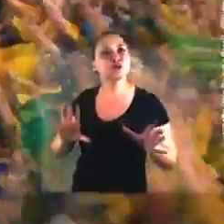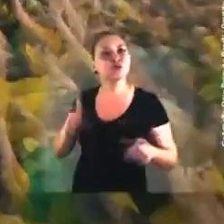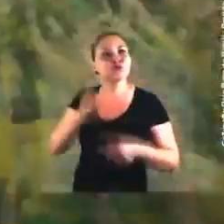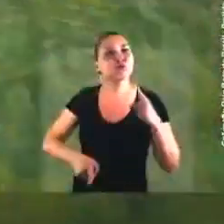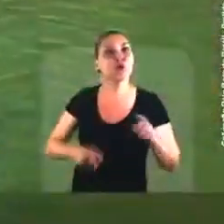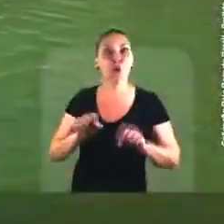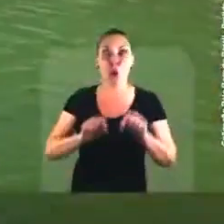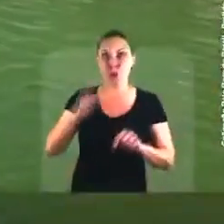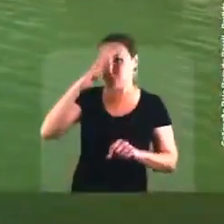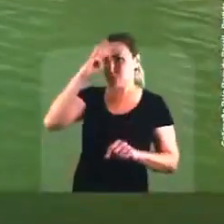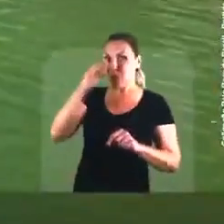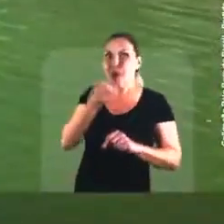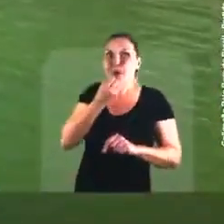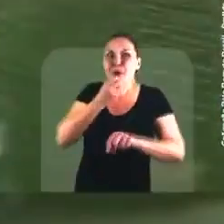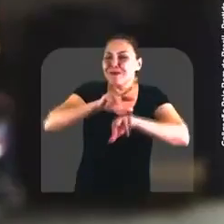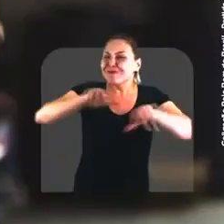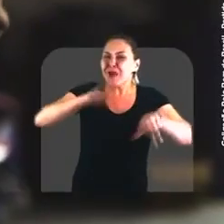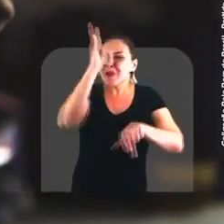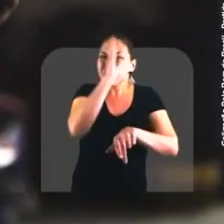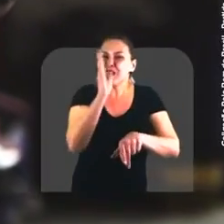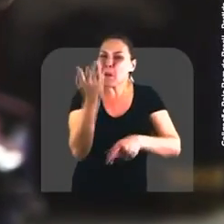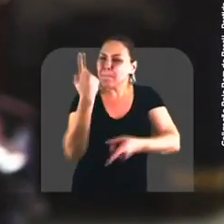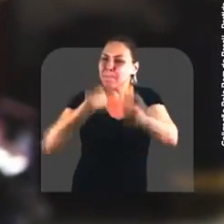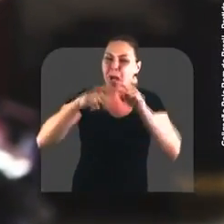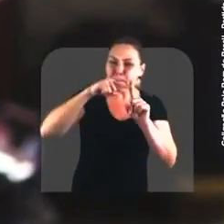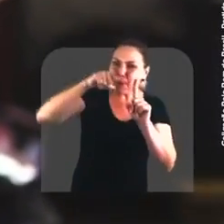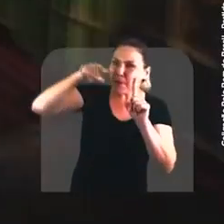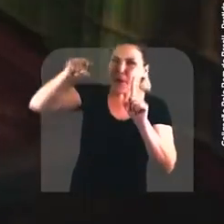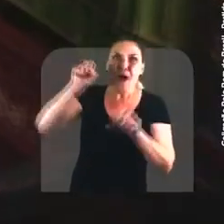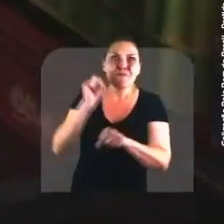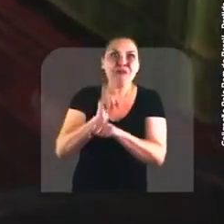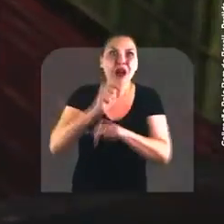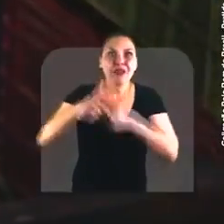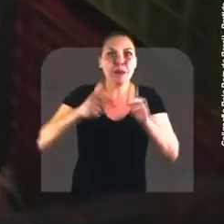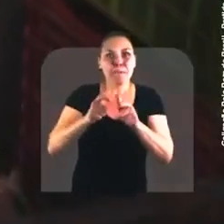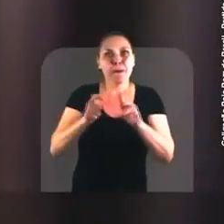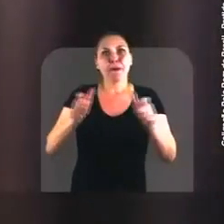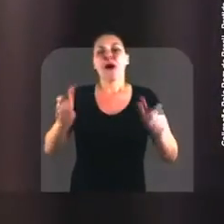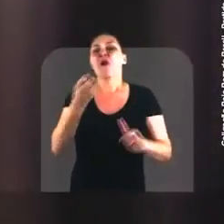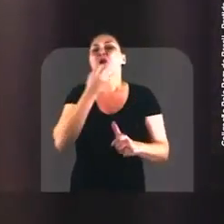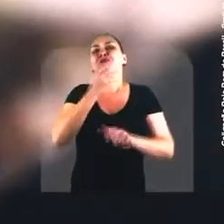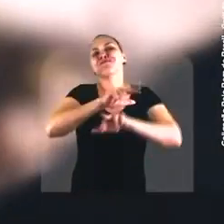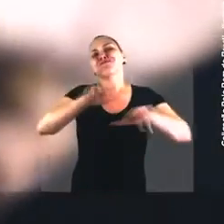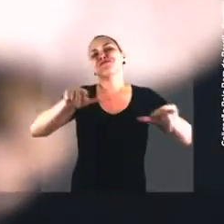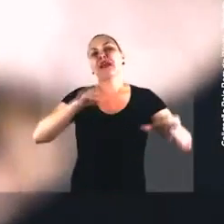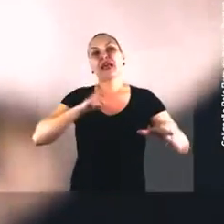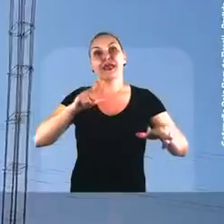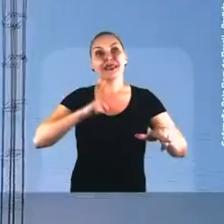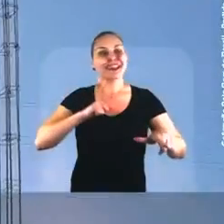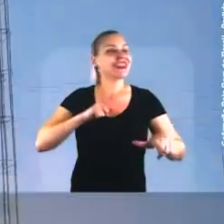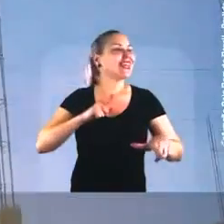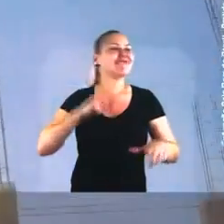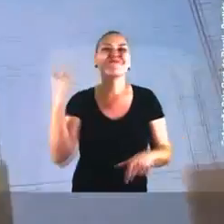Bolsonaro criou oportunidades Para o Brasil bater recordes Na geração de emprego Oportunidades que